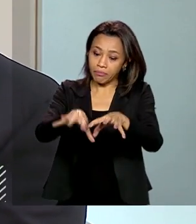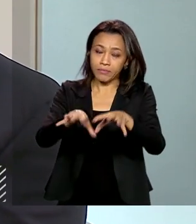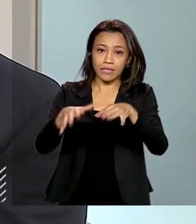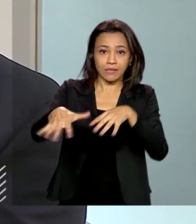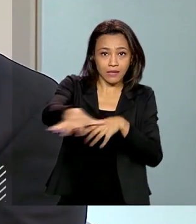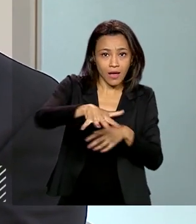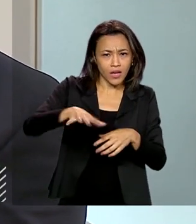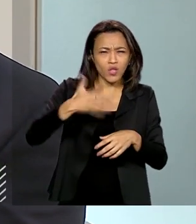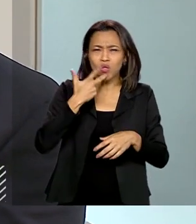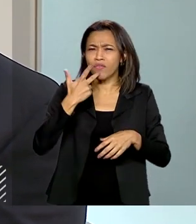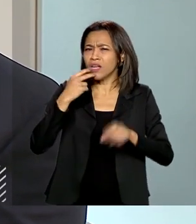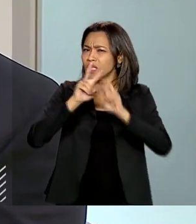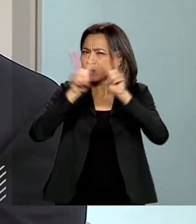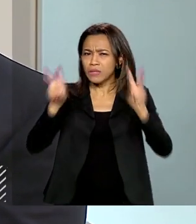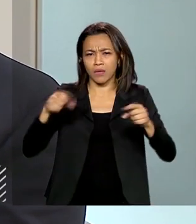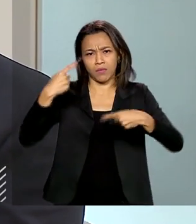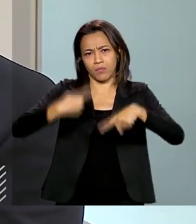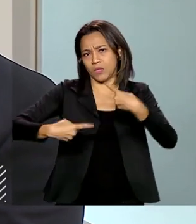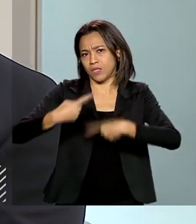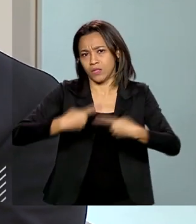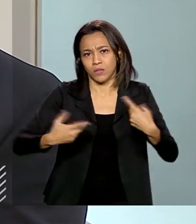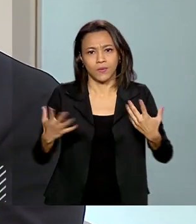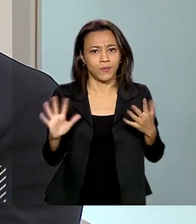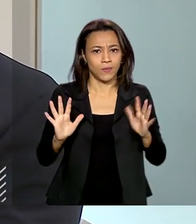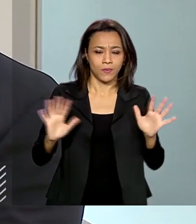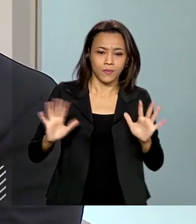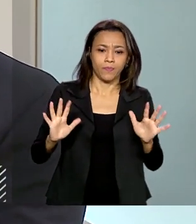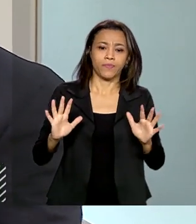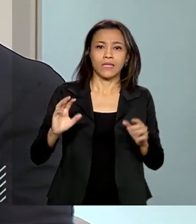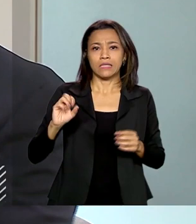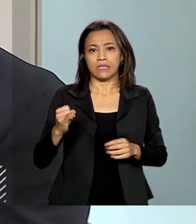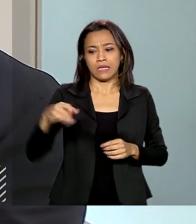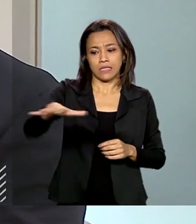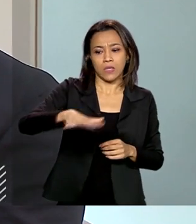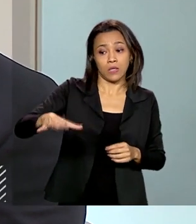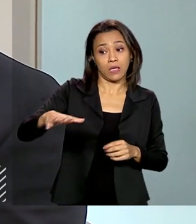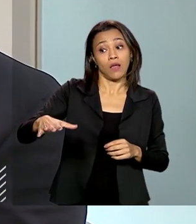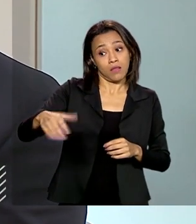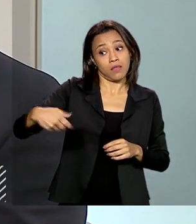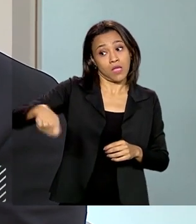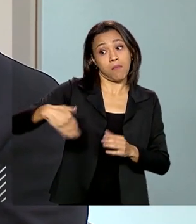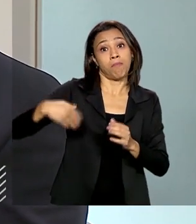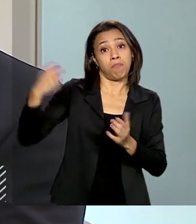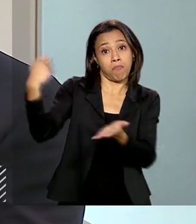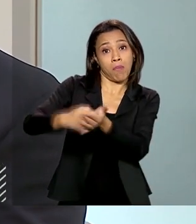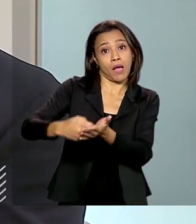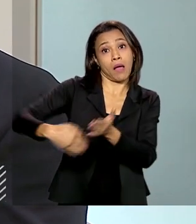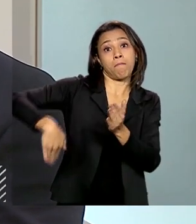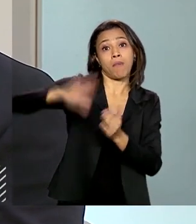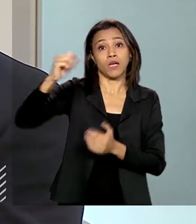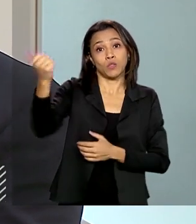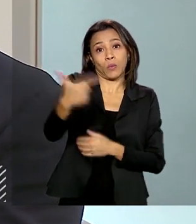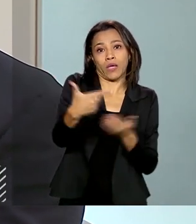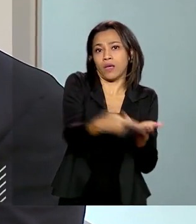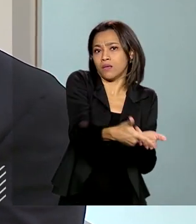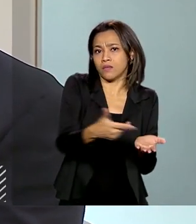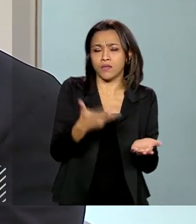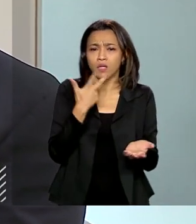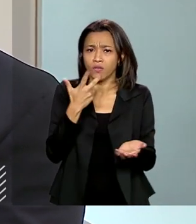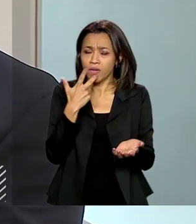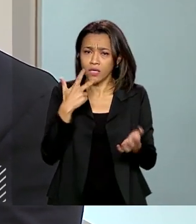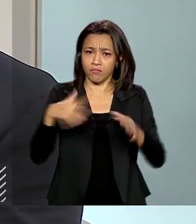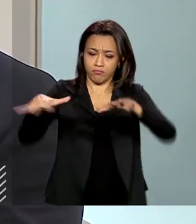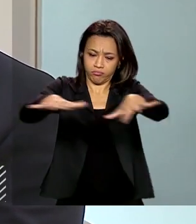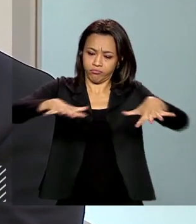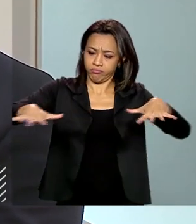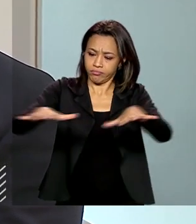entrando no aspecto político, se um setor merece pagar mais que o outro. Eu estou trazendo uma evidência prática. Um setor,